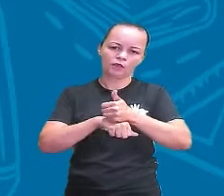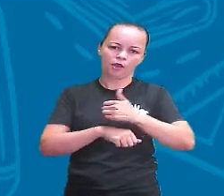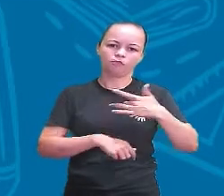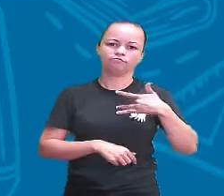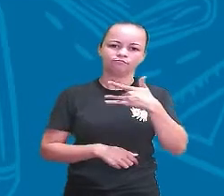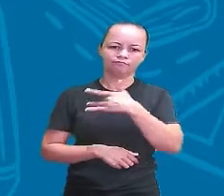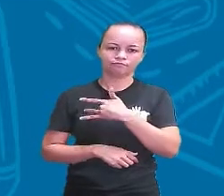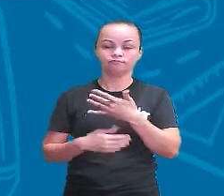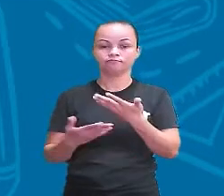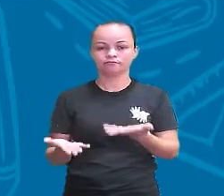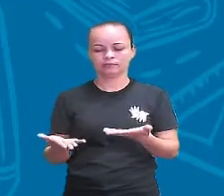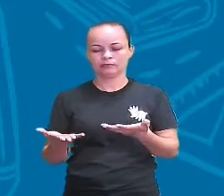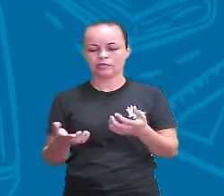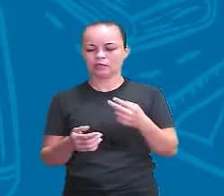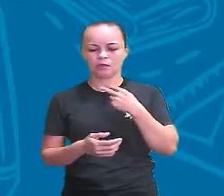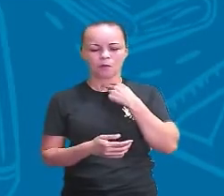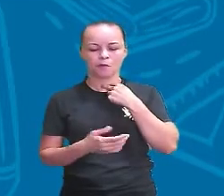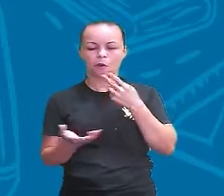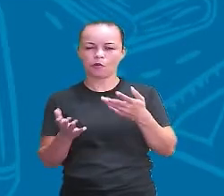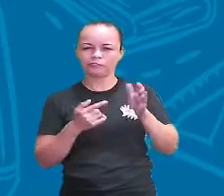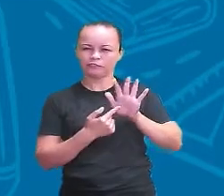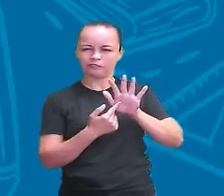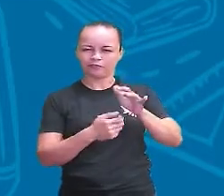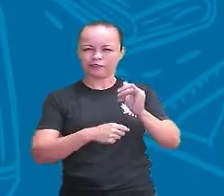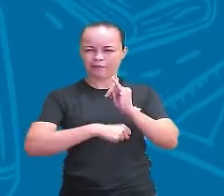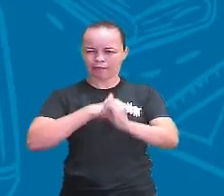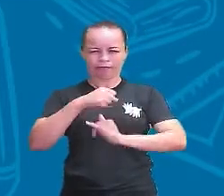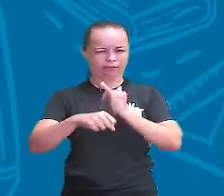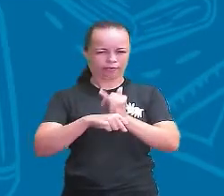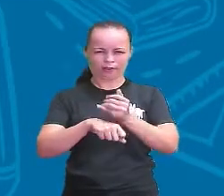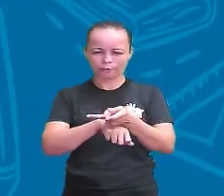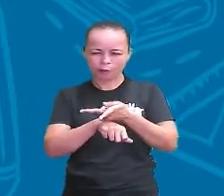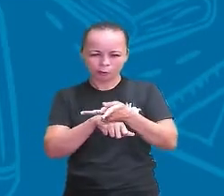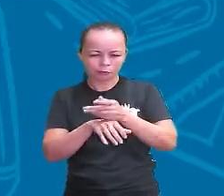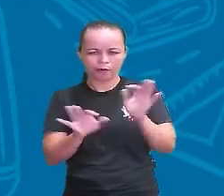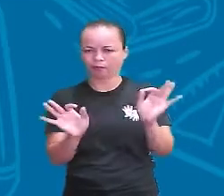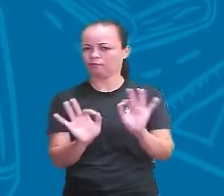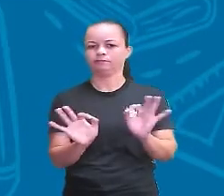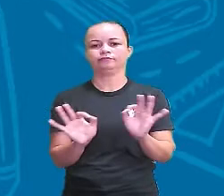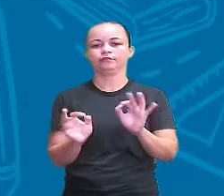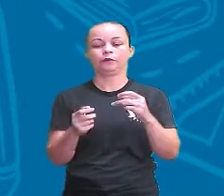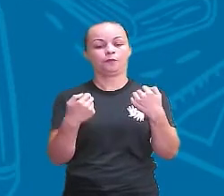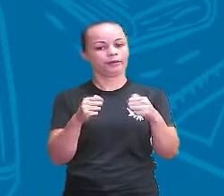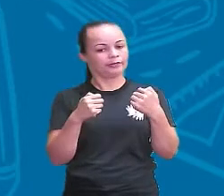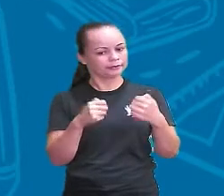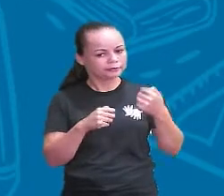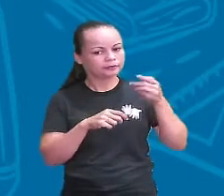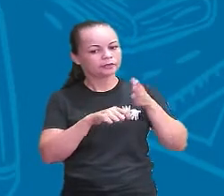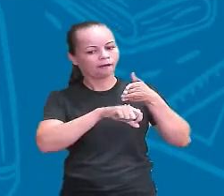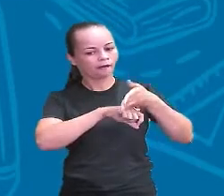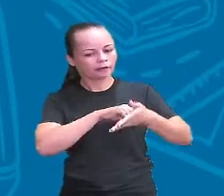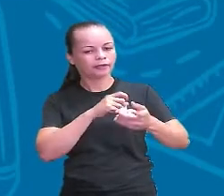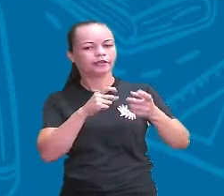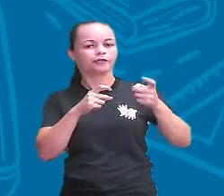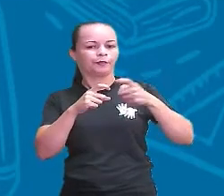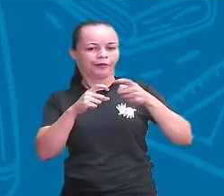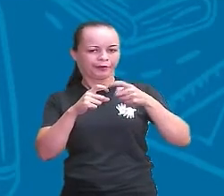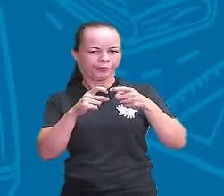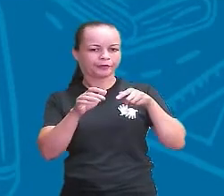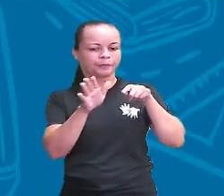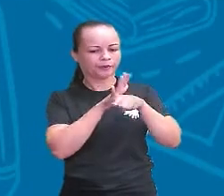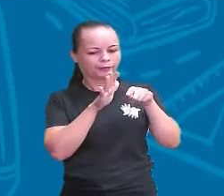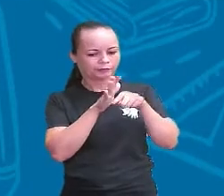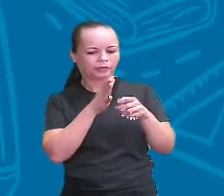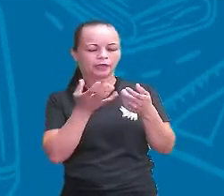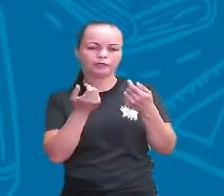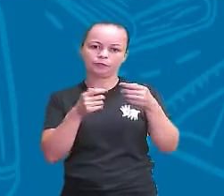gente? Porque a gente não pode só se ver pela internet, só procurar pela internet. A gente tem que ter esses cuidados, principalmente com